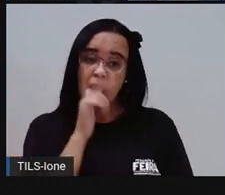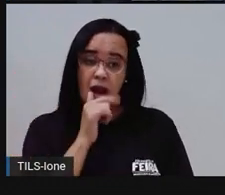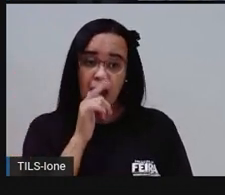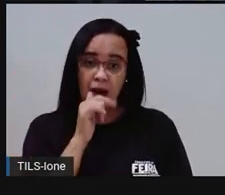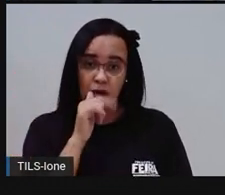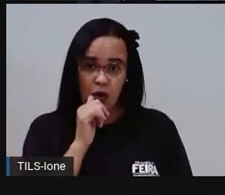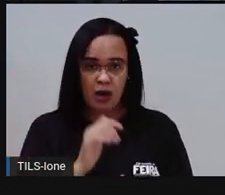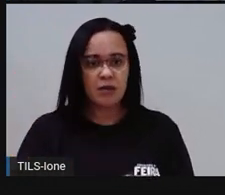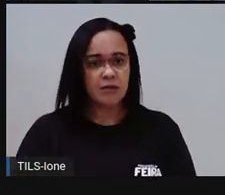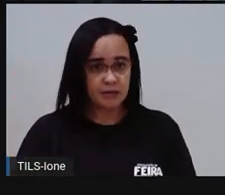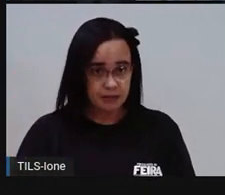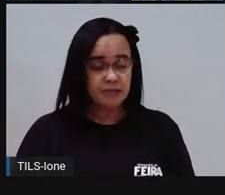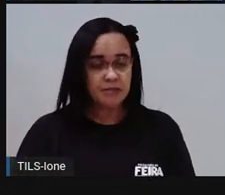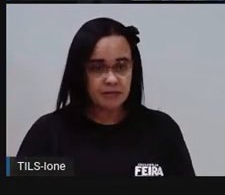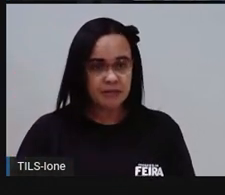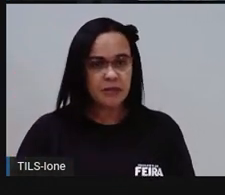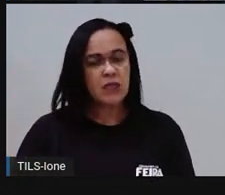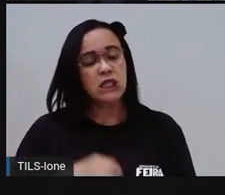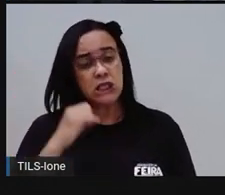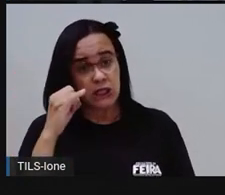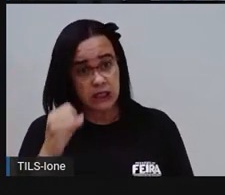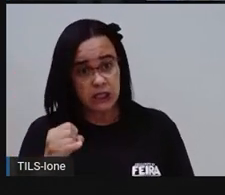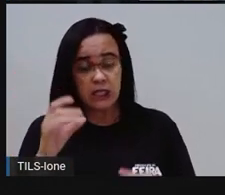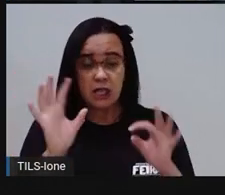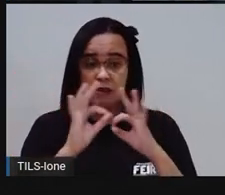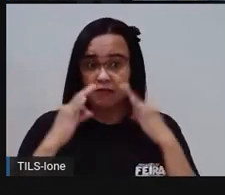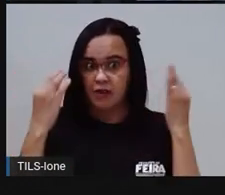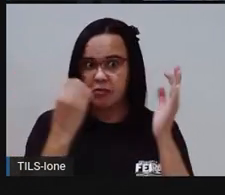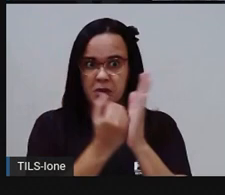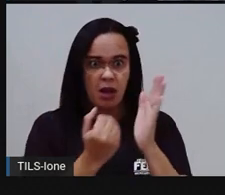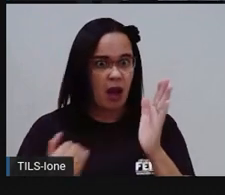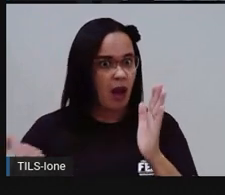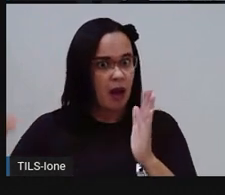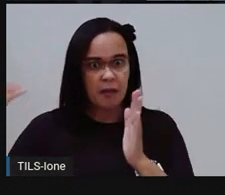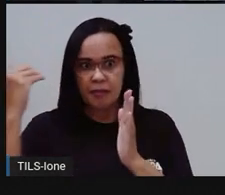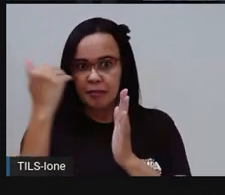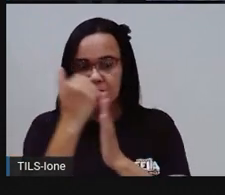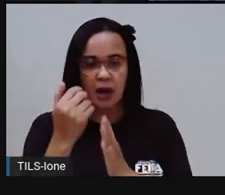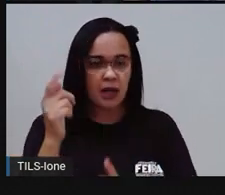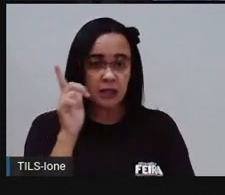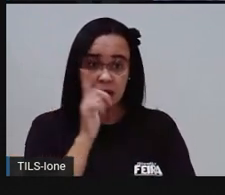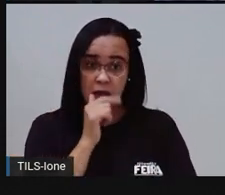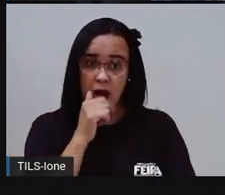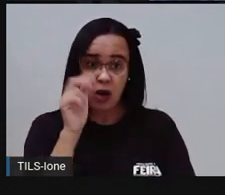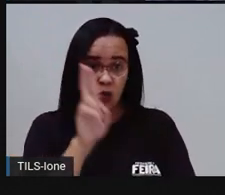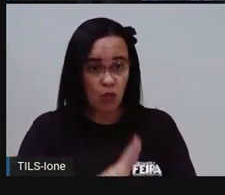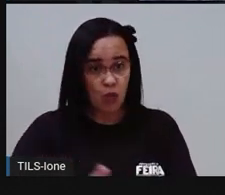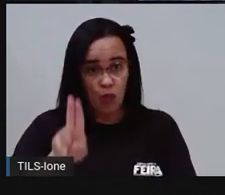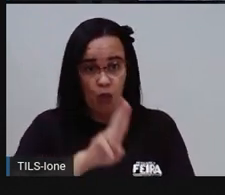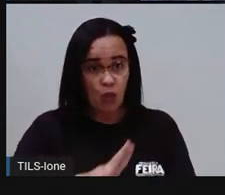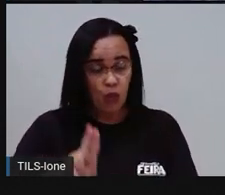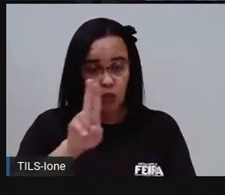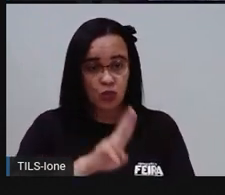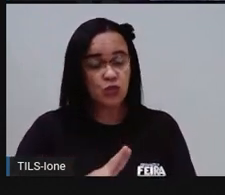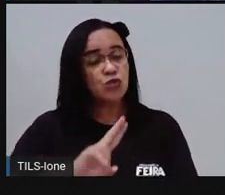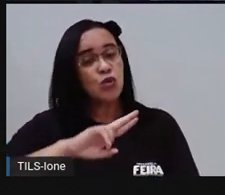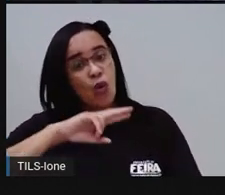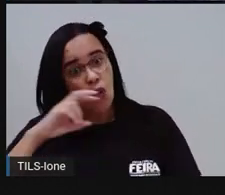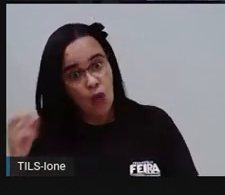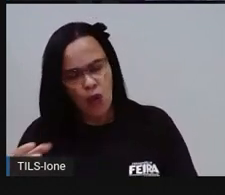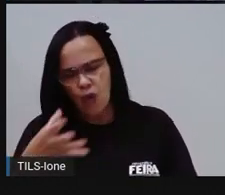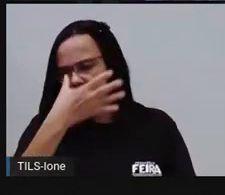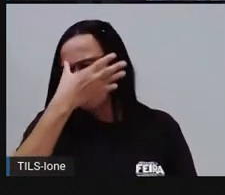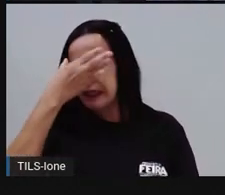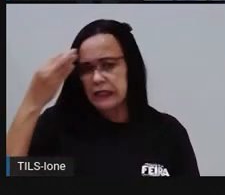e setenta. Se por acaso a família passou, né, do dia de pagar, né, não pagou no dia previsto, né, o vencimento foi dia